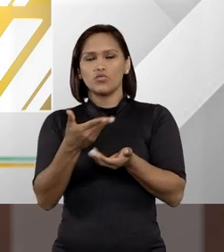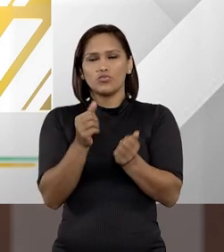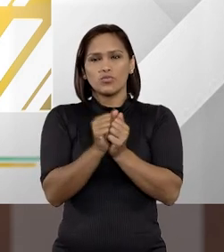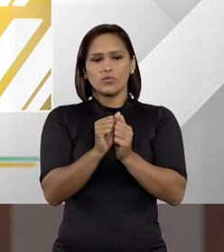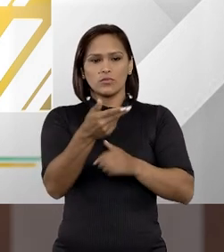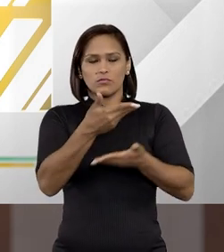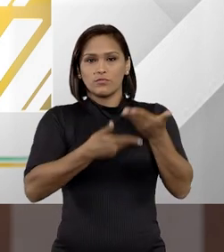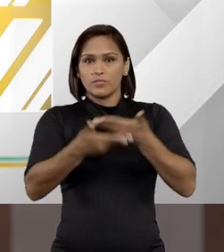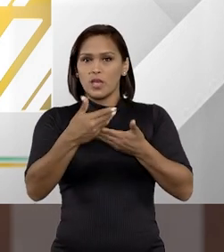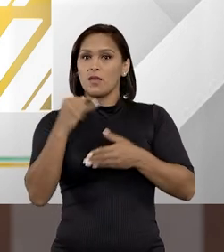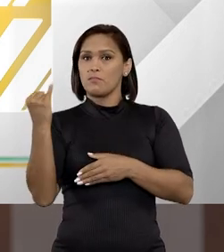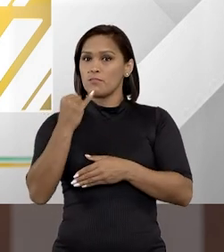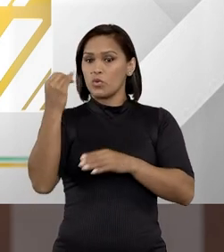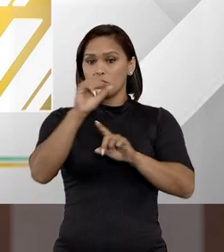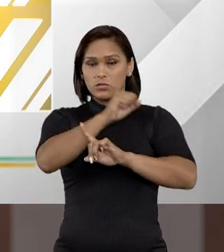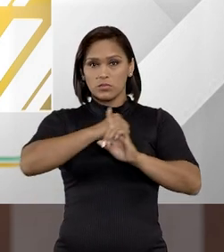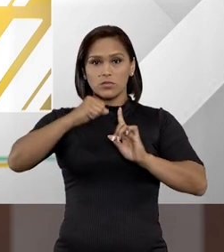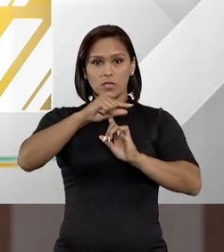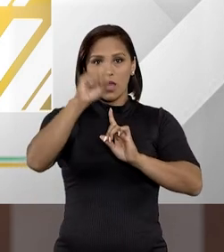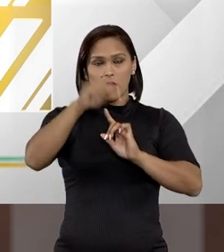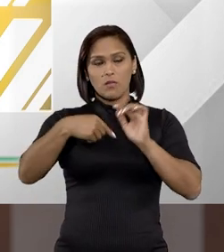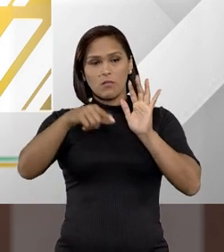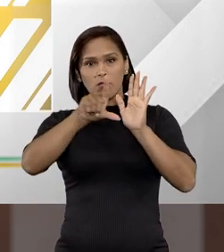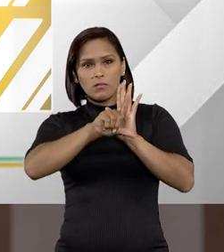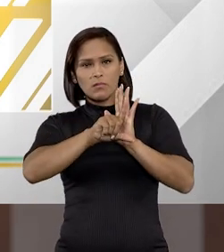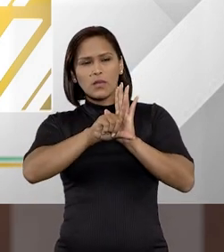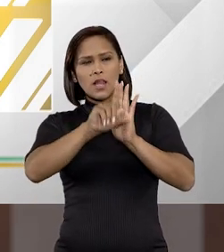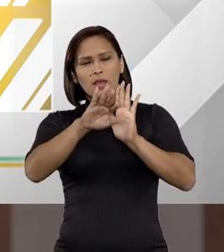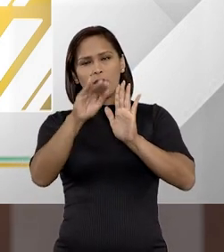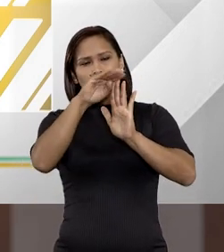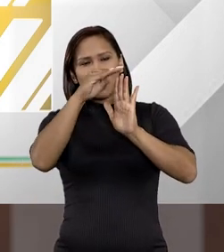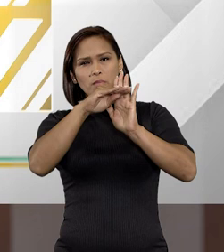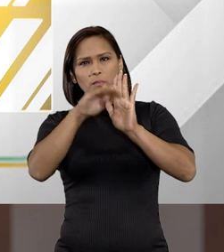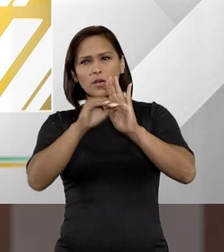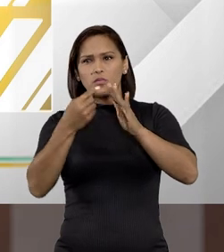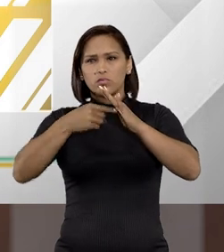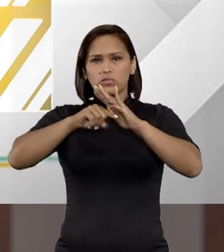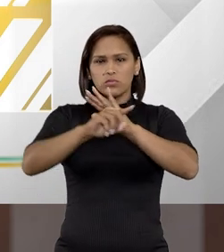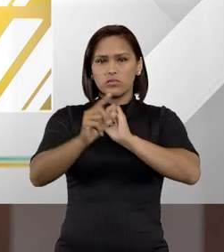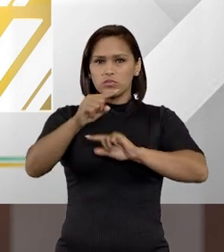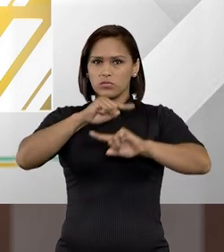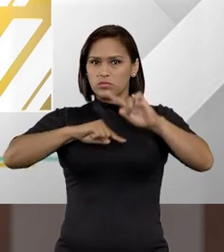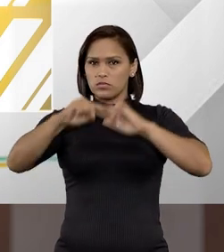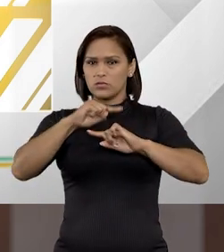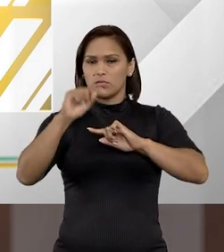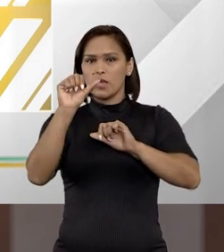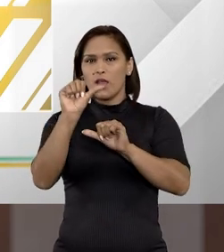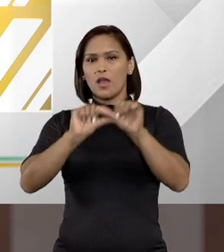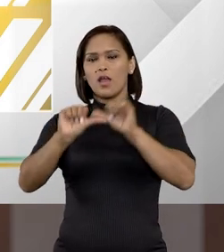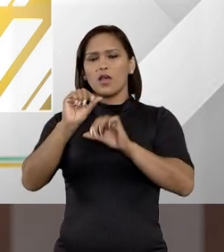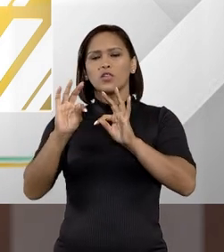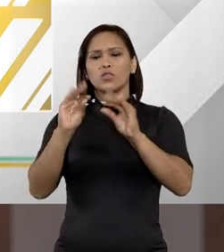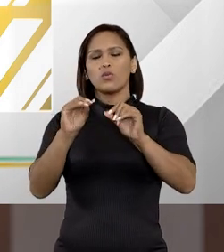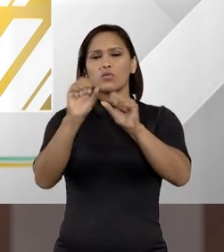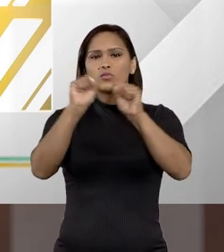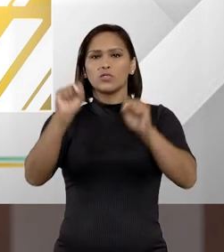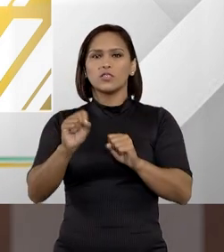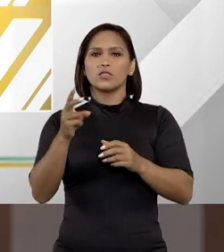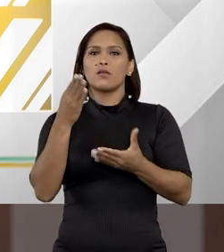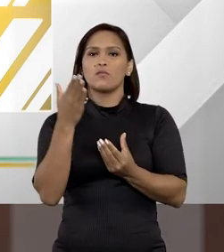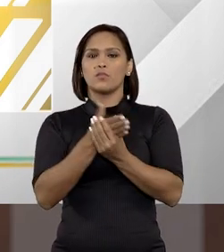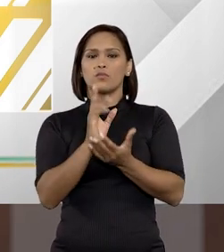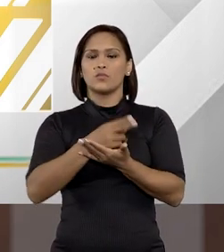debate. Um debate importante para a sociedade, afinal de contas, uma lei que veio trazendo profundas alterações ao sistema